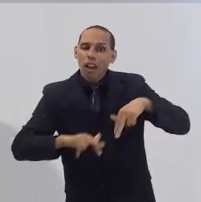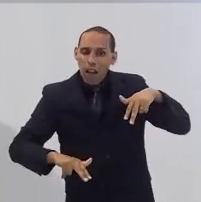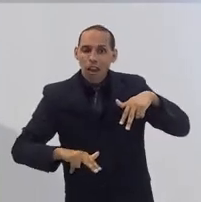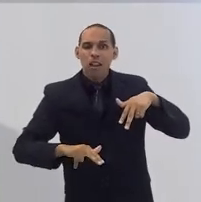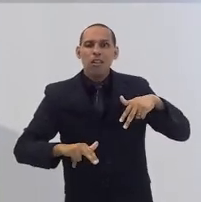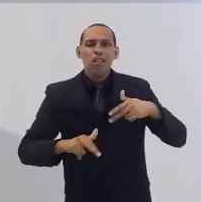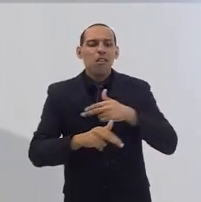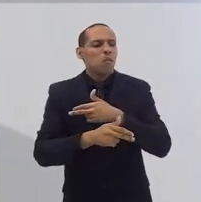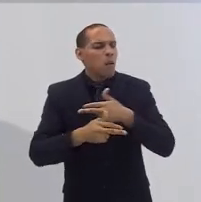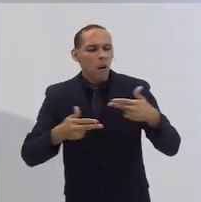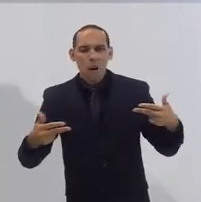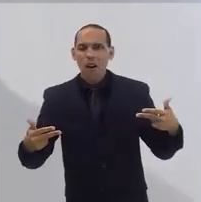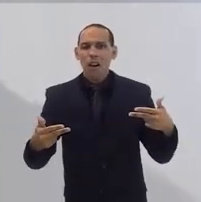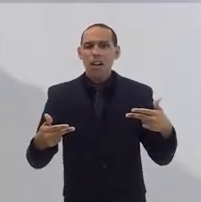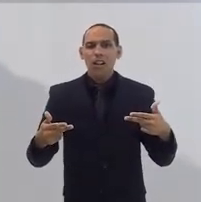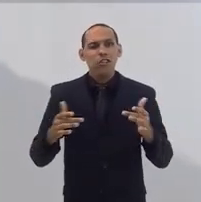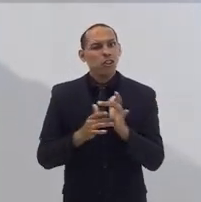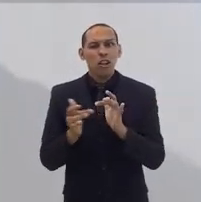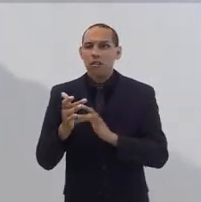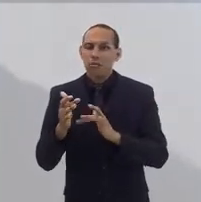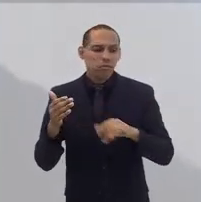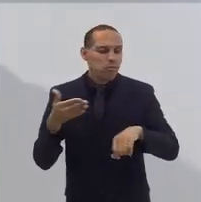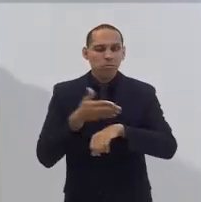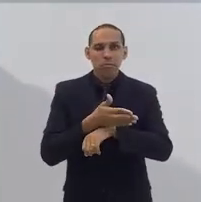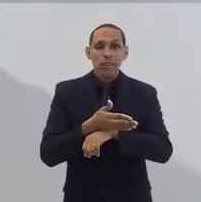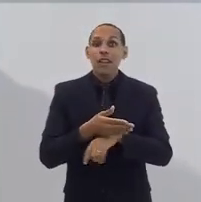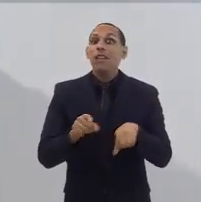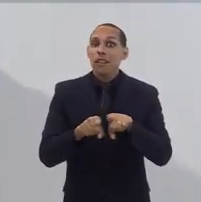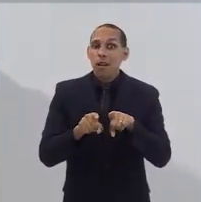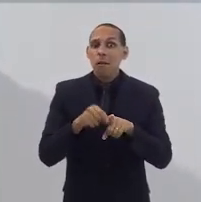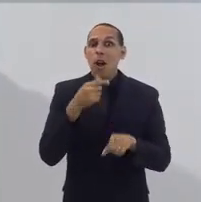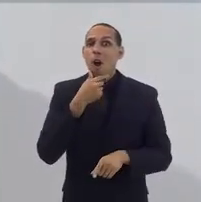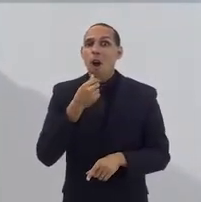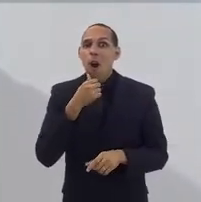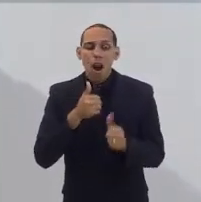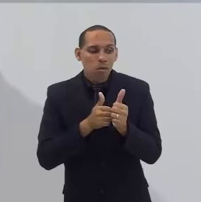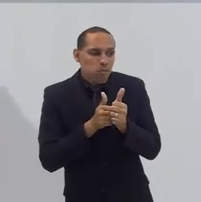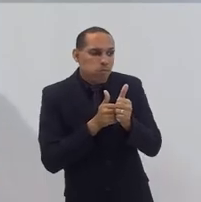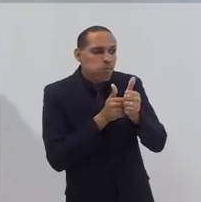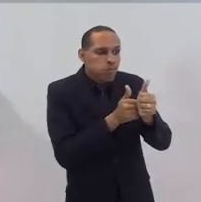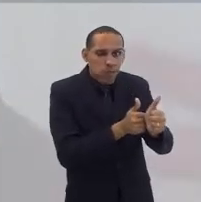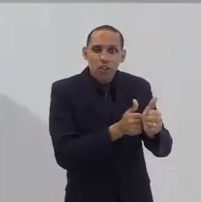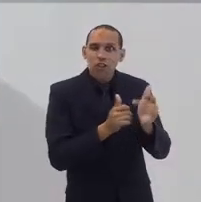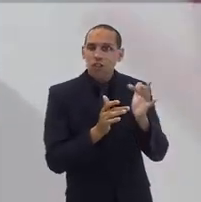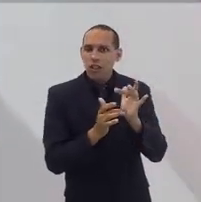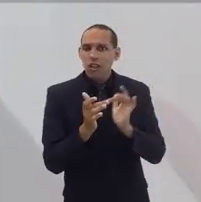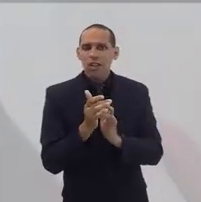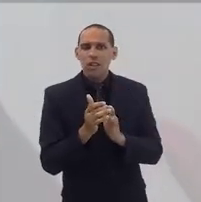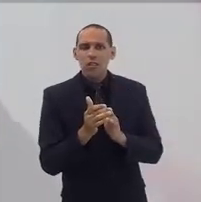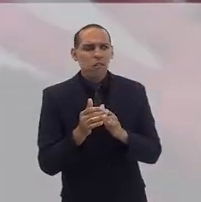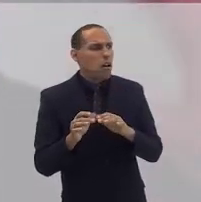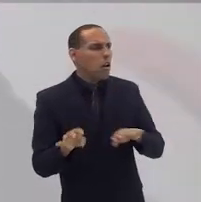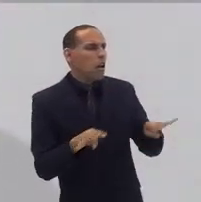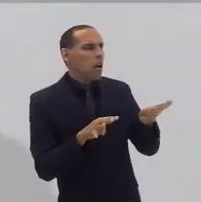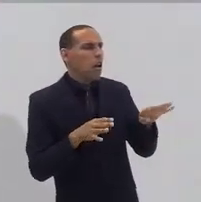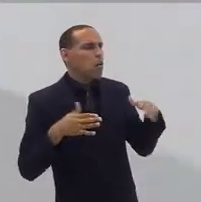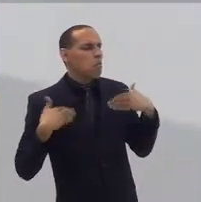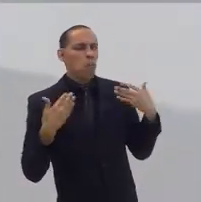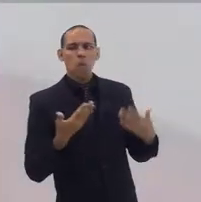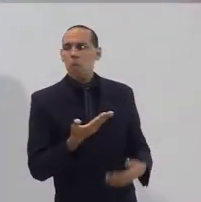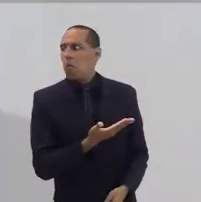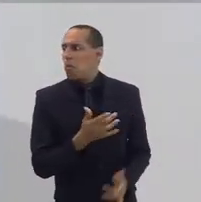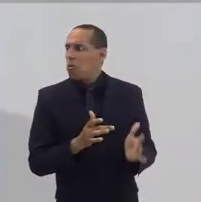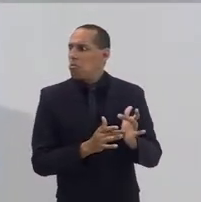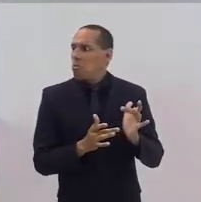E olha, Natália, os próprios discípulos de Jesus, muitas vezes, ficavam escandalizados, assim, assustados, com a